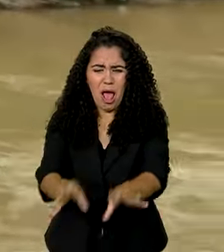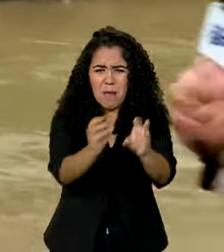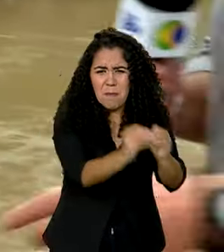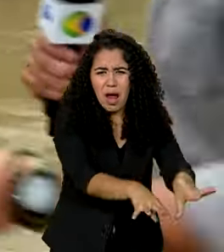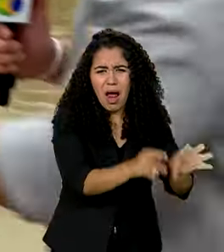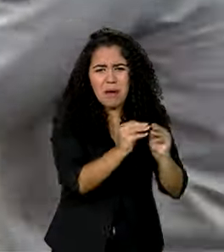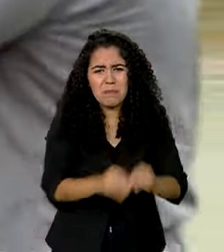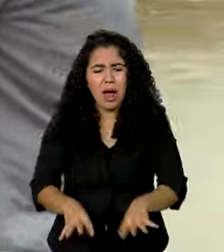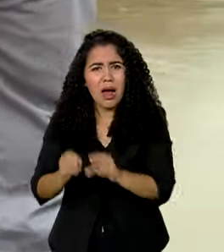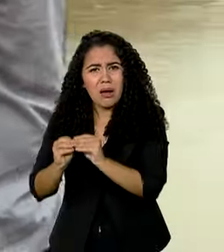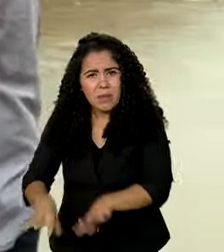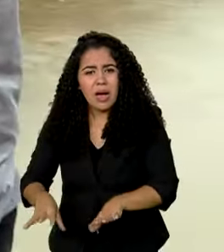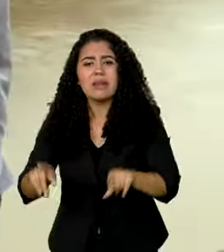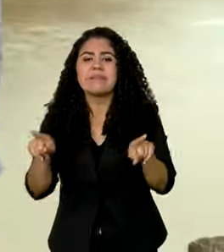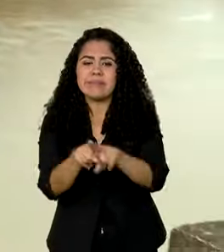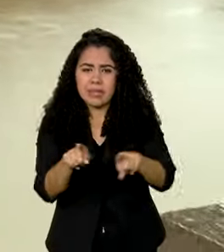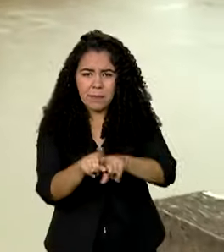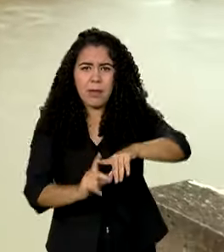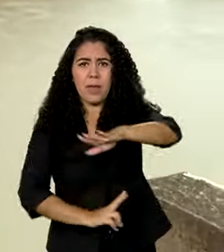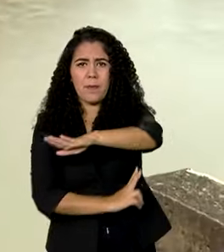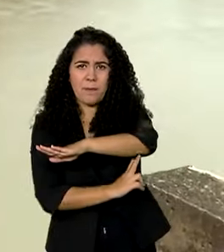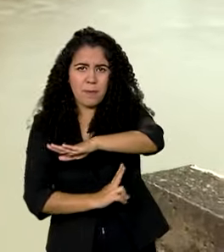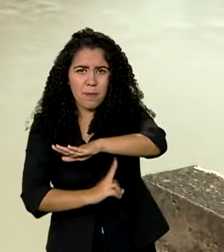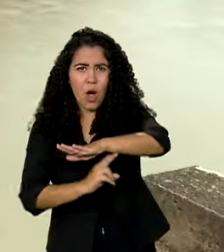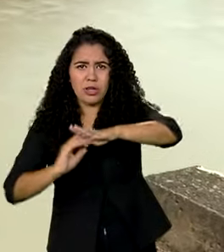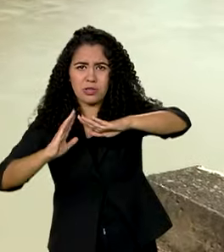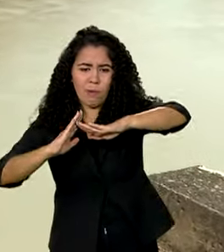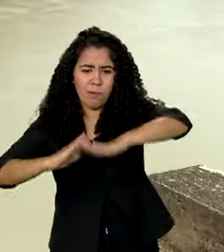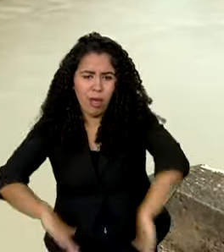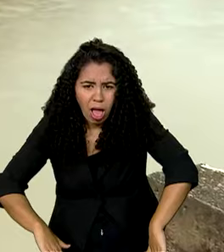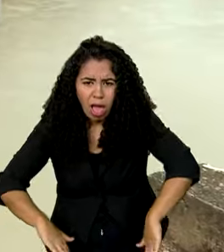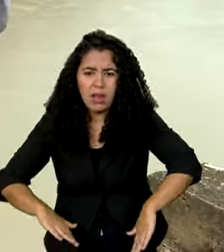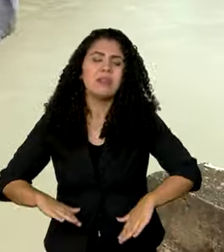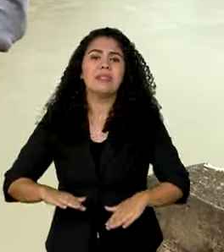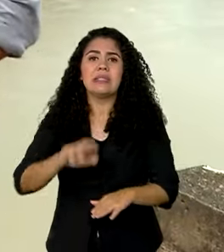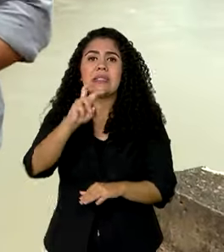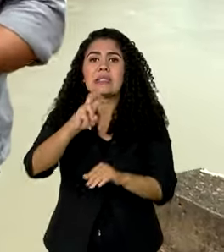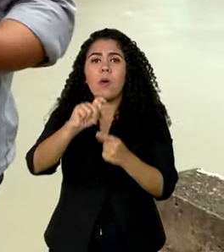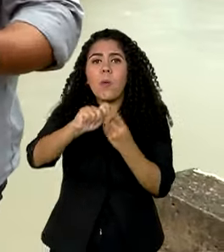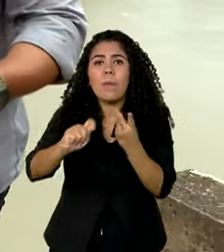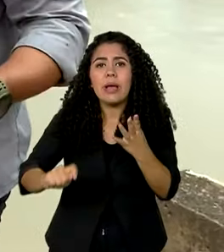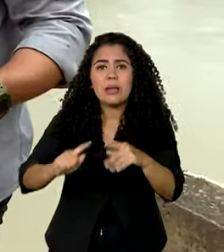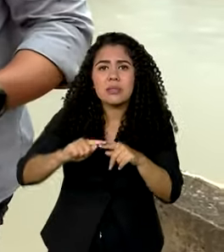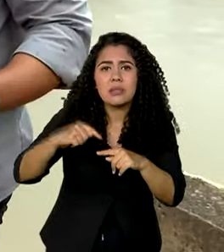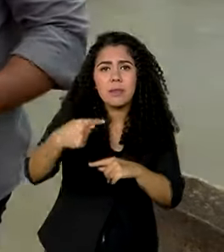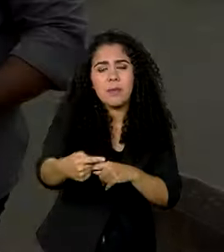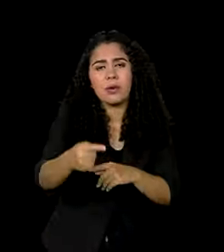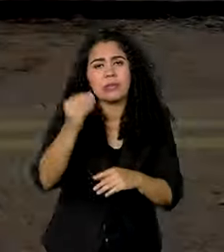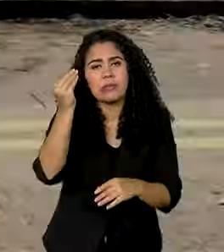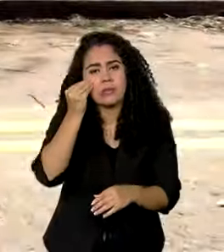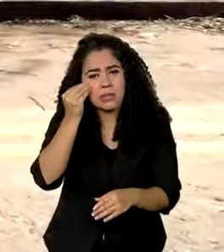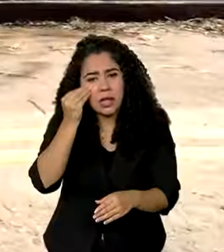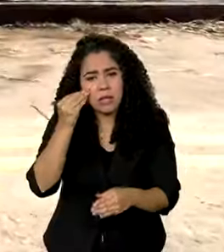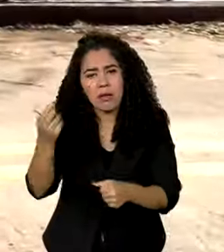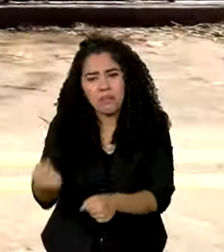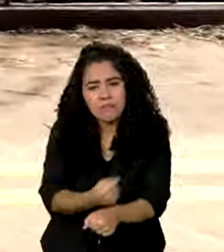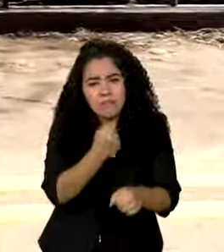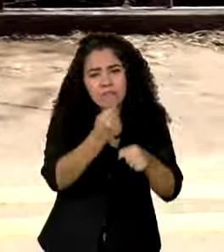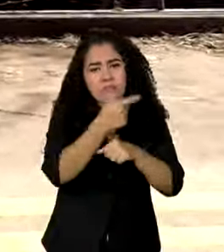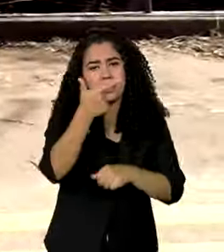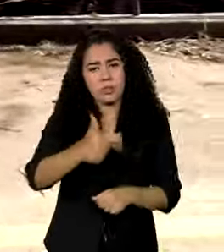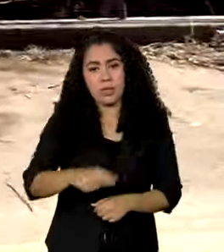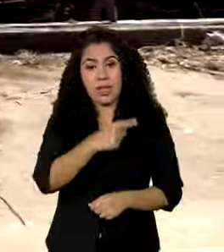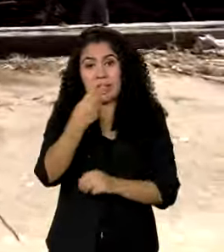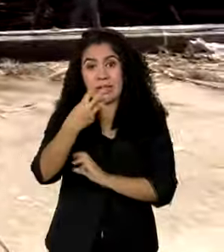inclusive parte dessa ponte. Cinco meses depois, a cidade ainda tenta se recuperar. Voltando agora, três